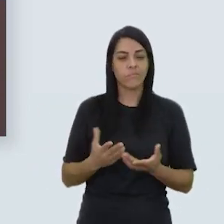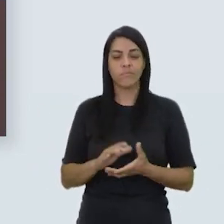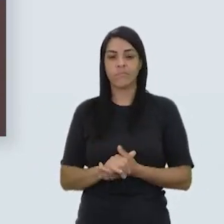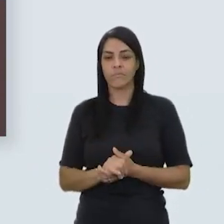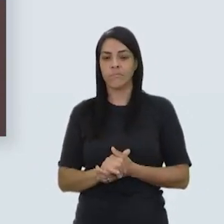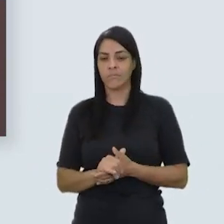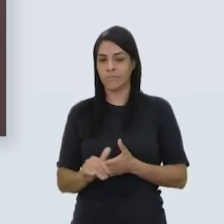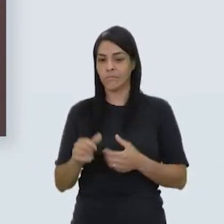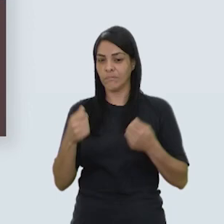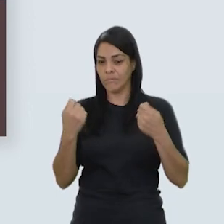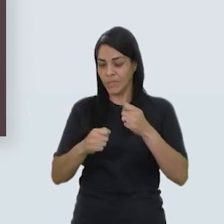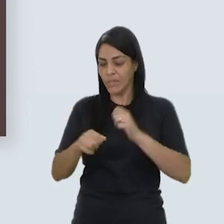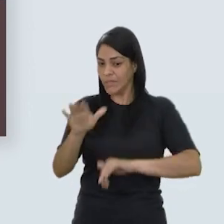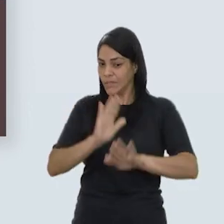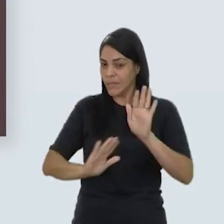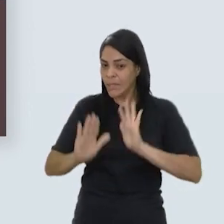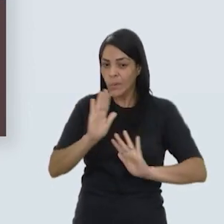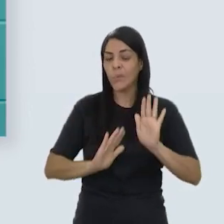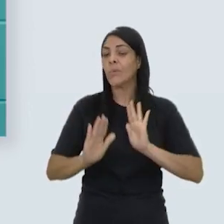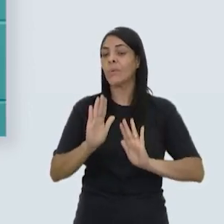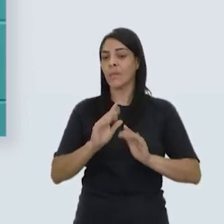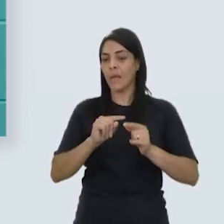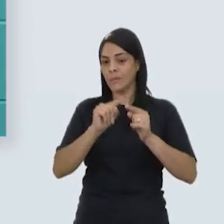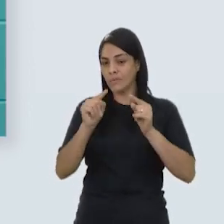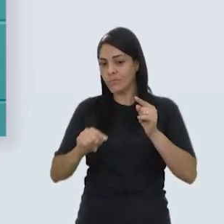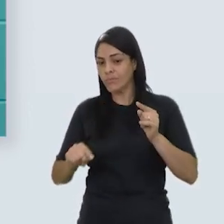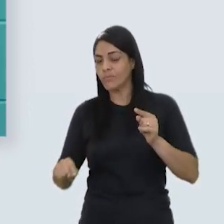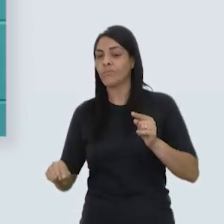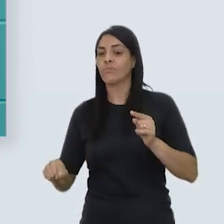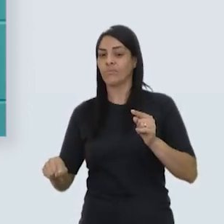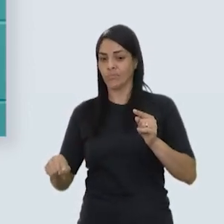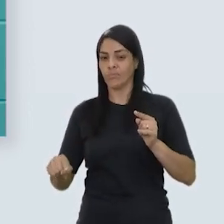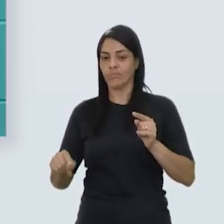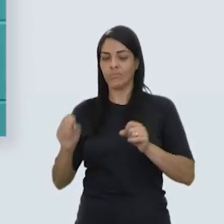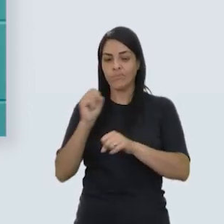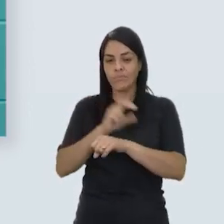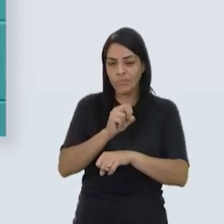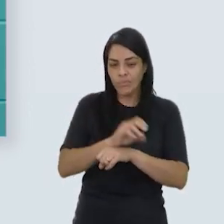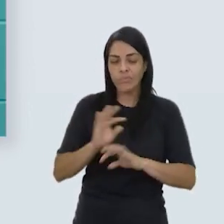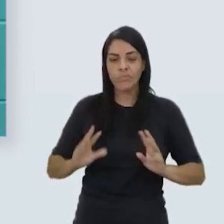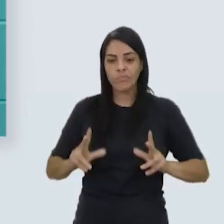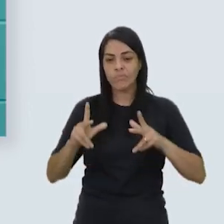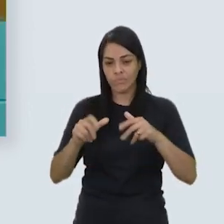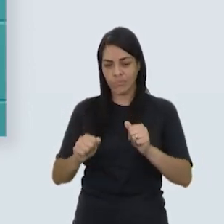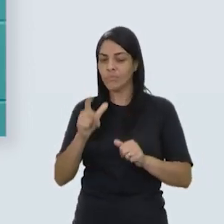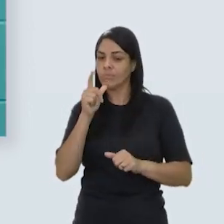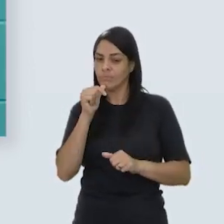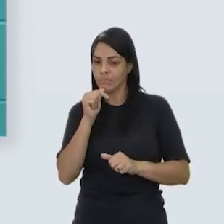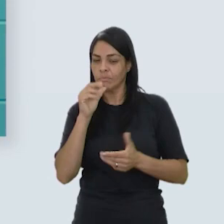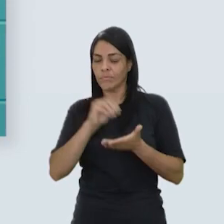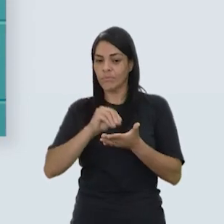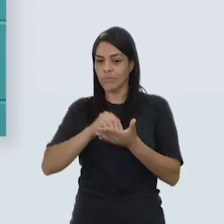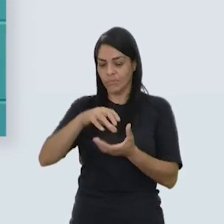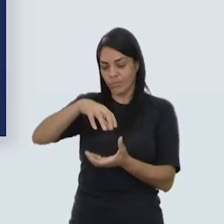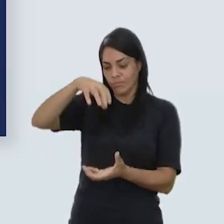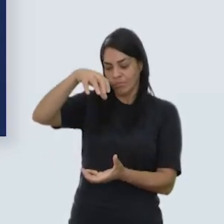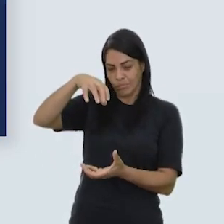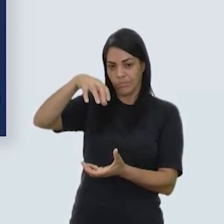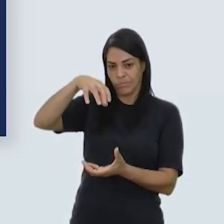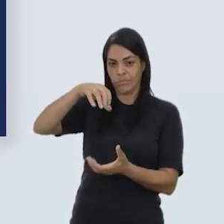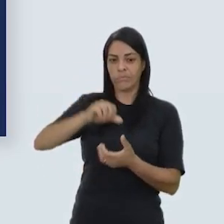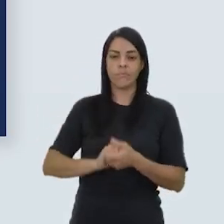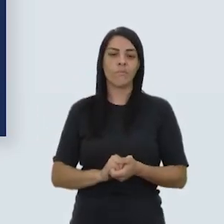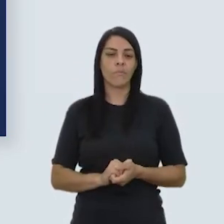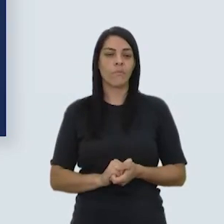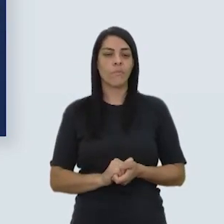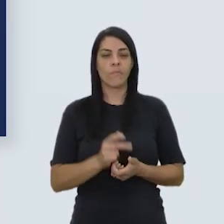chegue aos reservatórios de águas subterrâneos, contaminando as fontes de onde vem, inclusive, a água colocada nas garrafinhas. Por falar